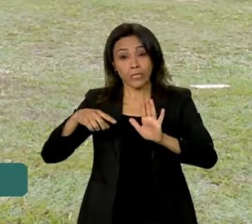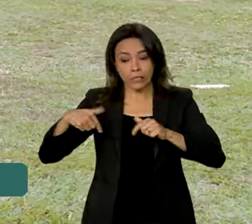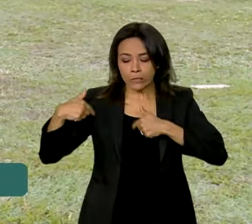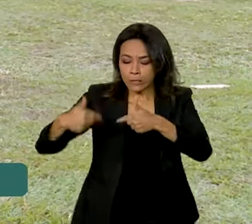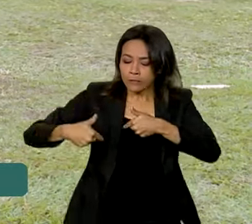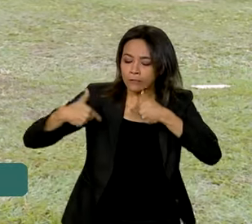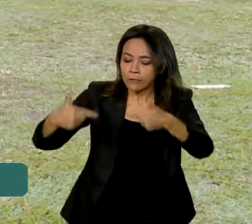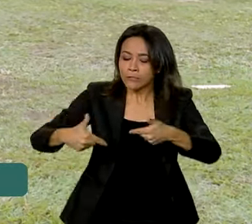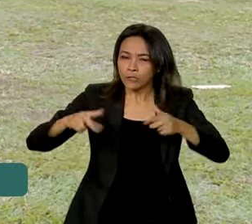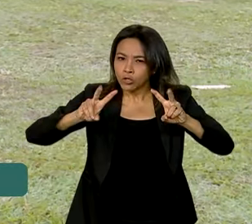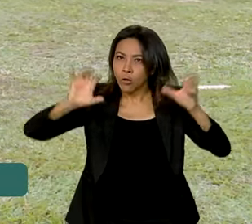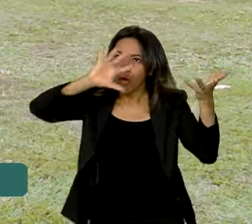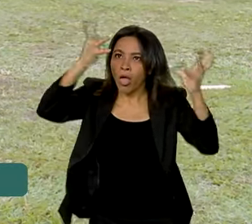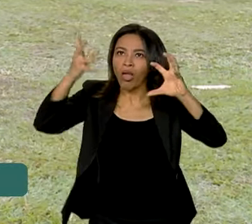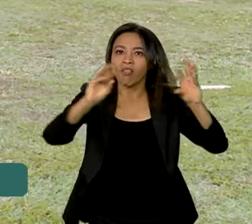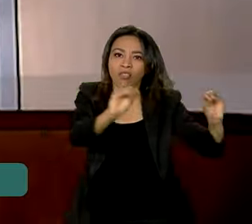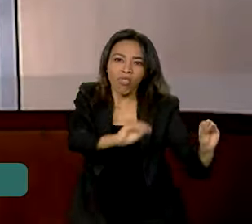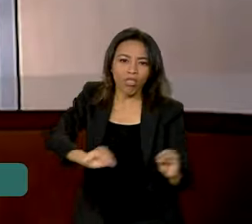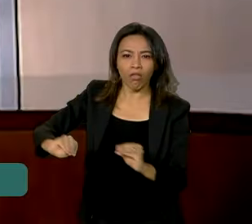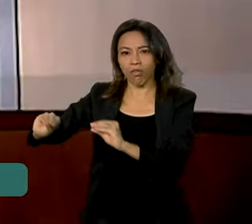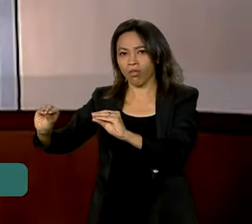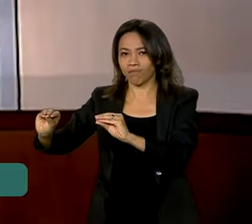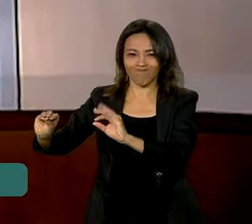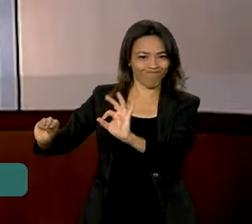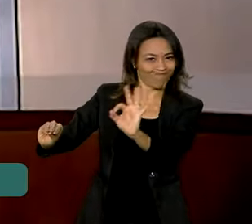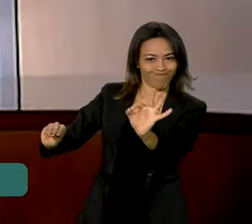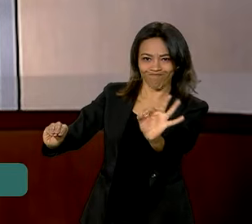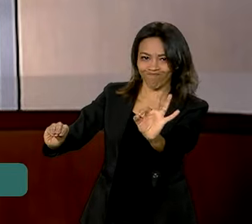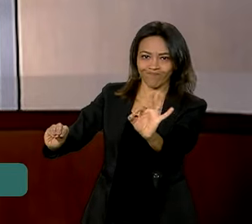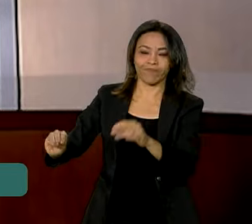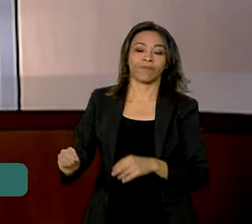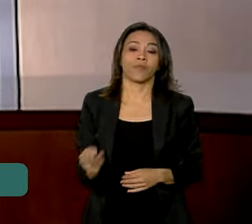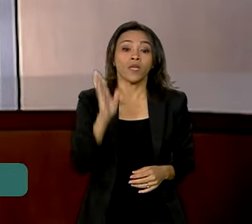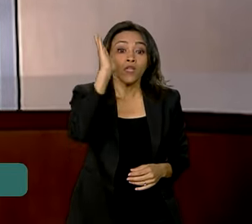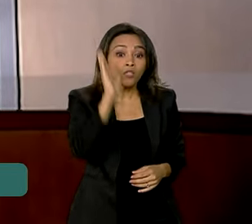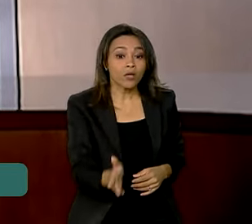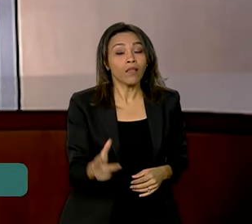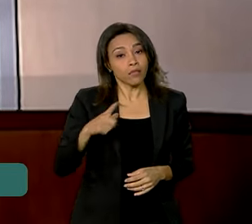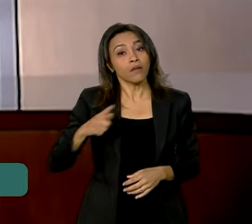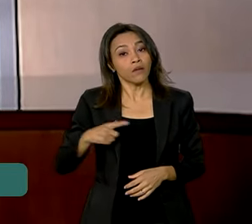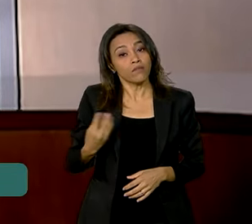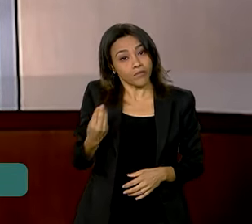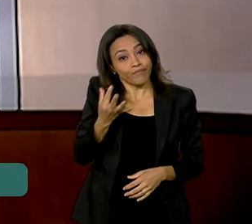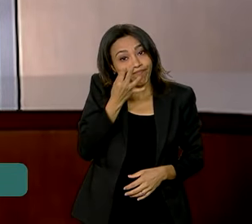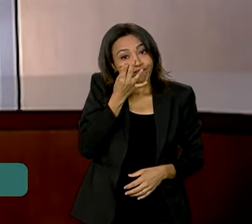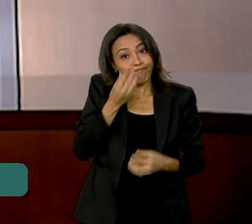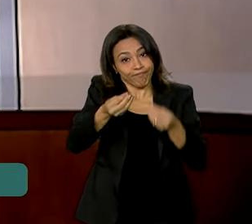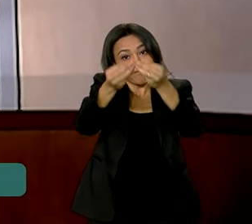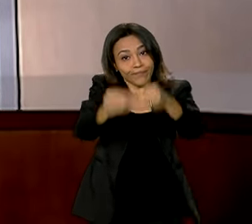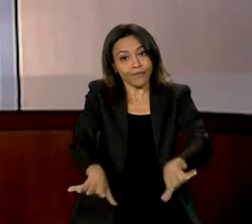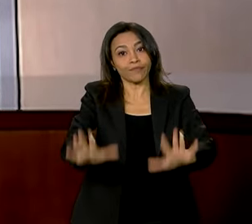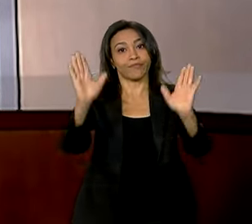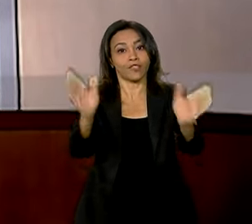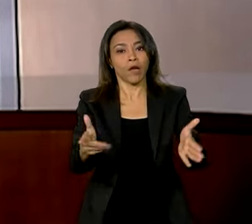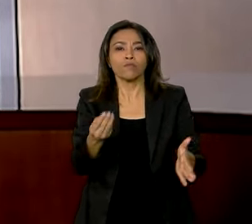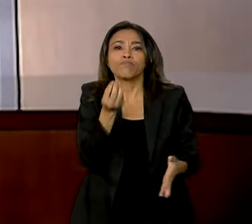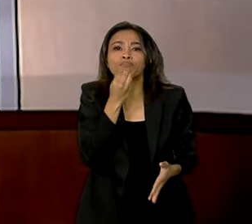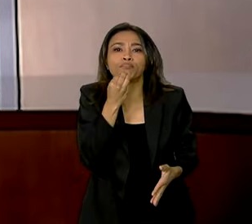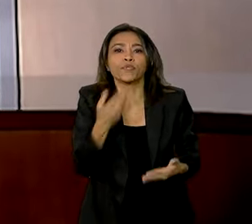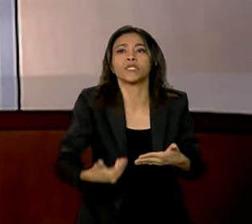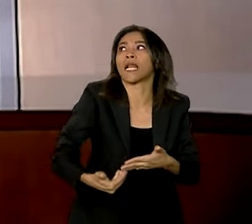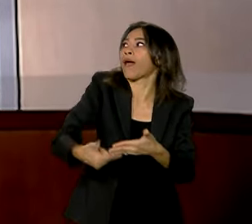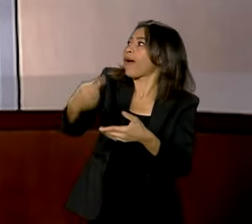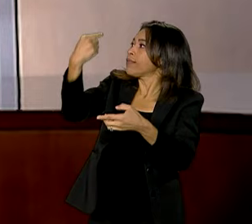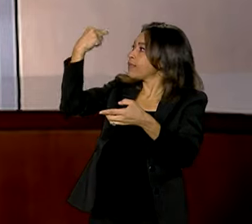climáticas não pode mais ser adiado. Eu acho que nós já estamos vivendo no prejuízo. Era para ter sido revertido lá